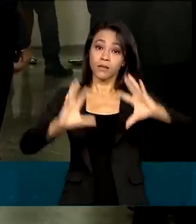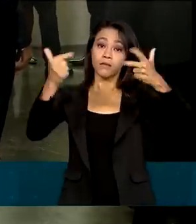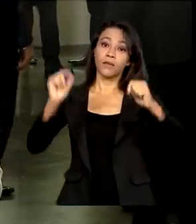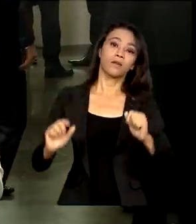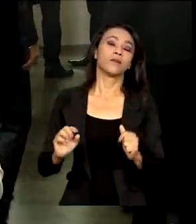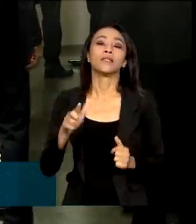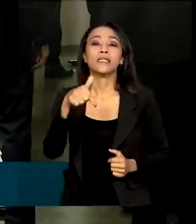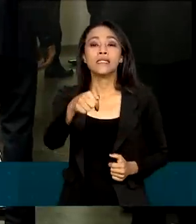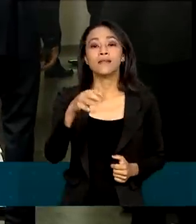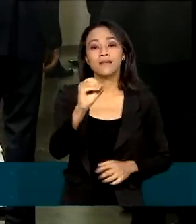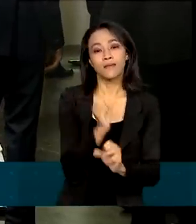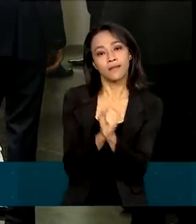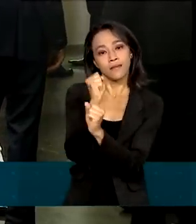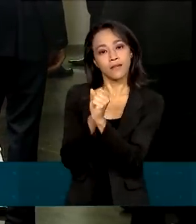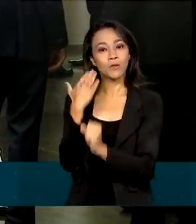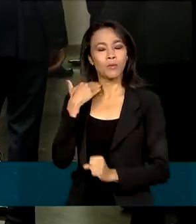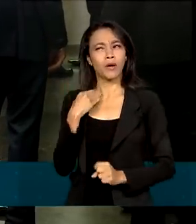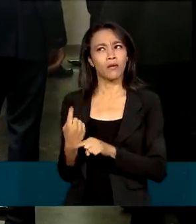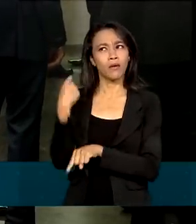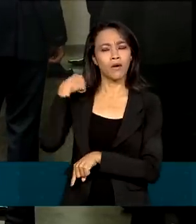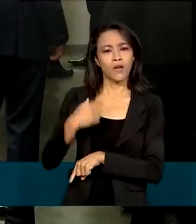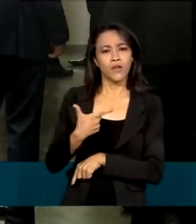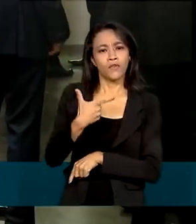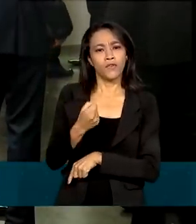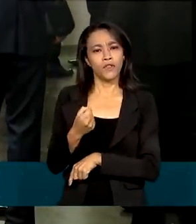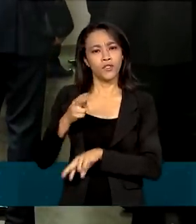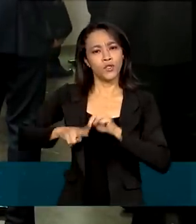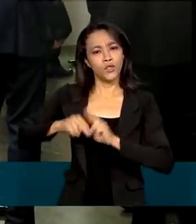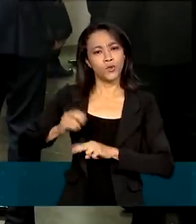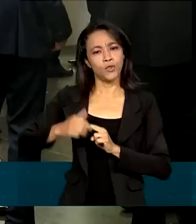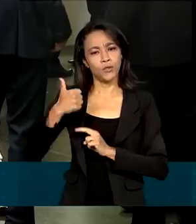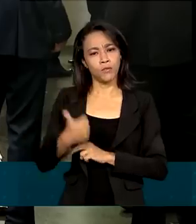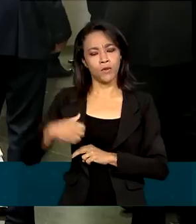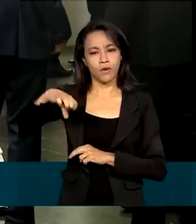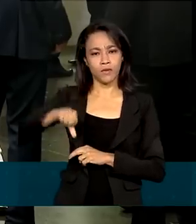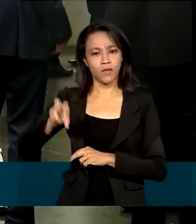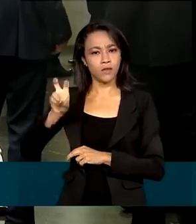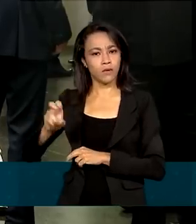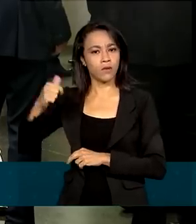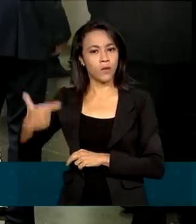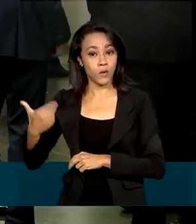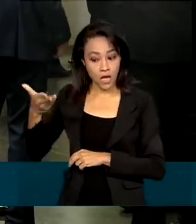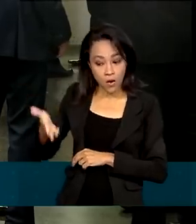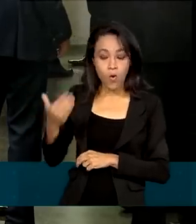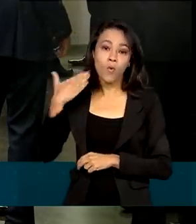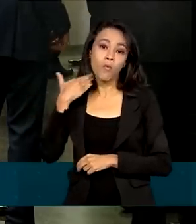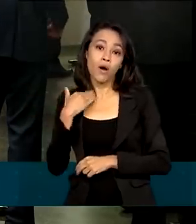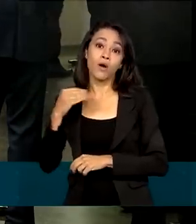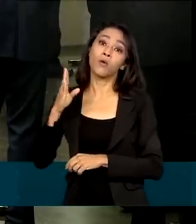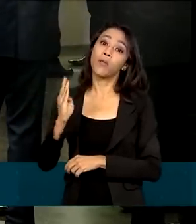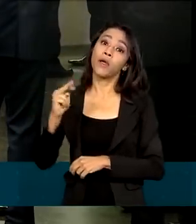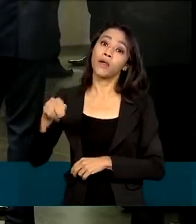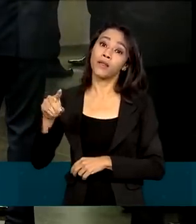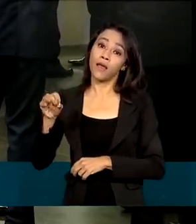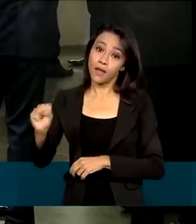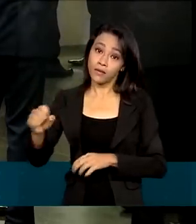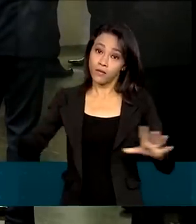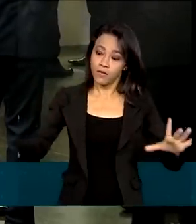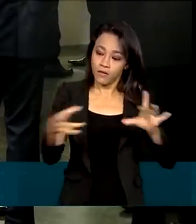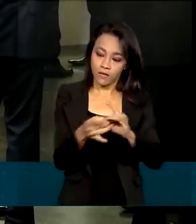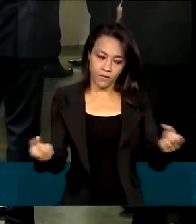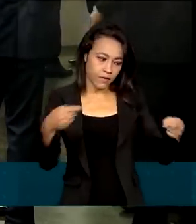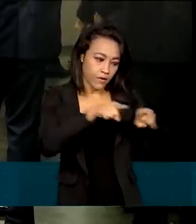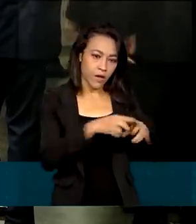anos do banco. Fundado em 20 de junho de 1952, o BNDES é uma empresa pública federal vinculada ao